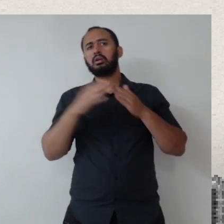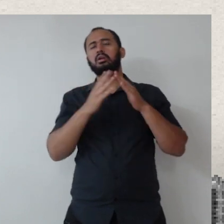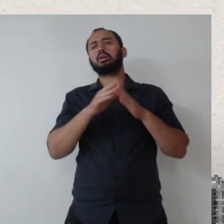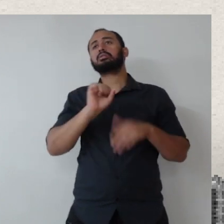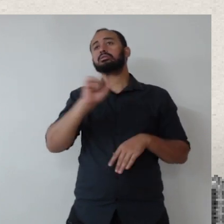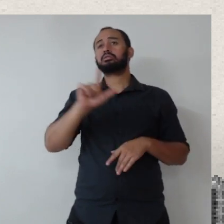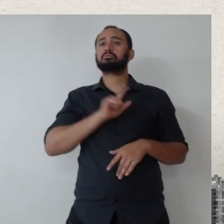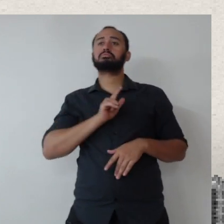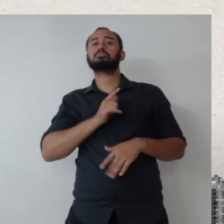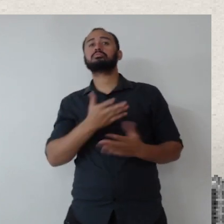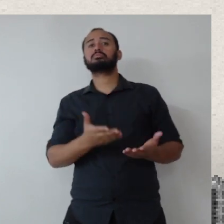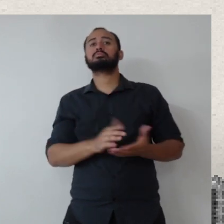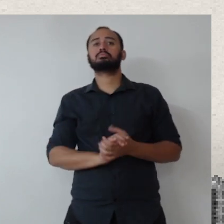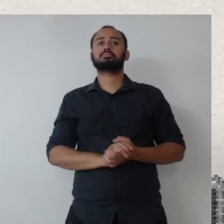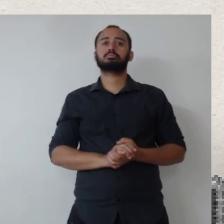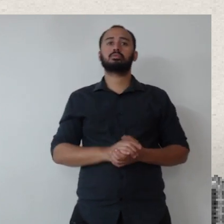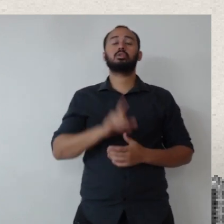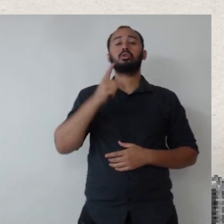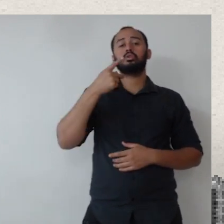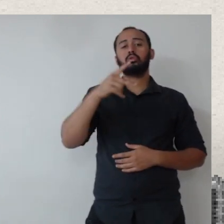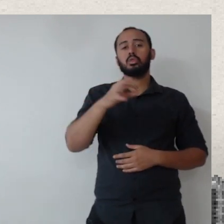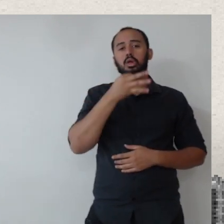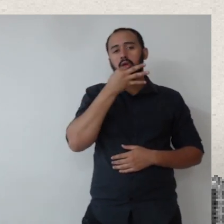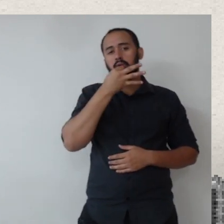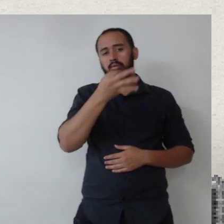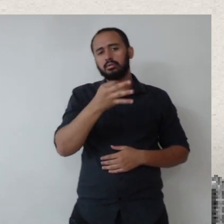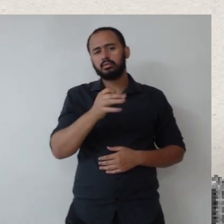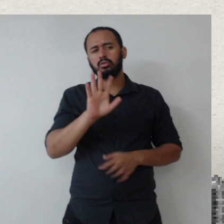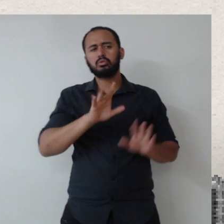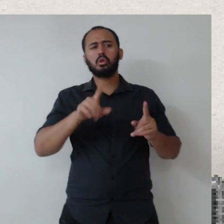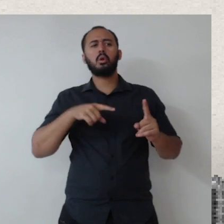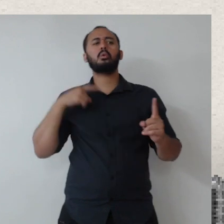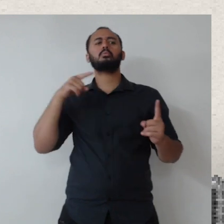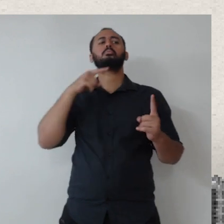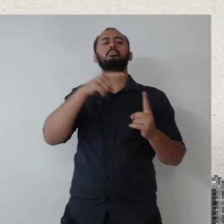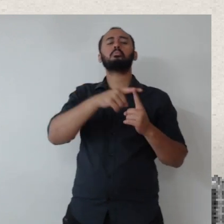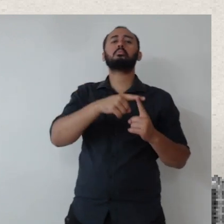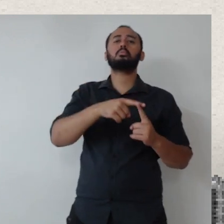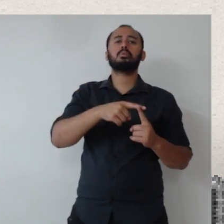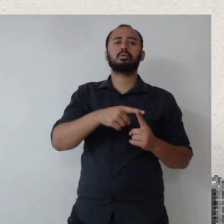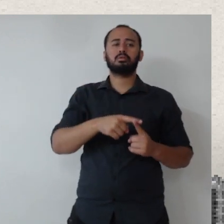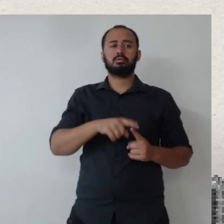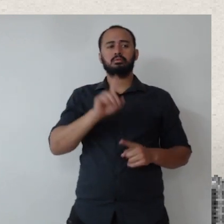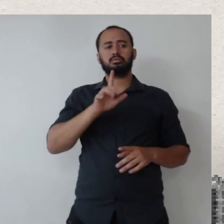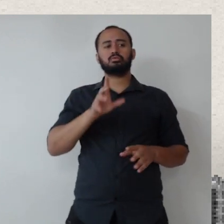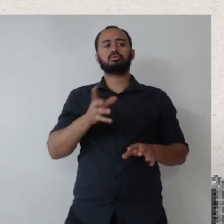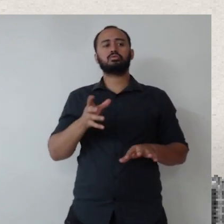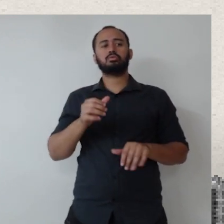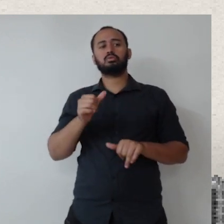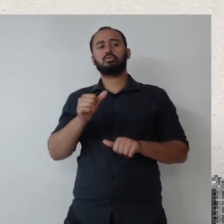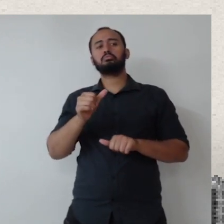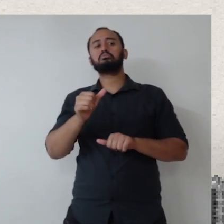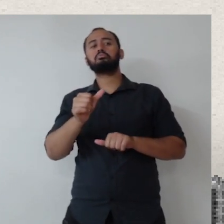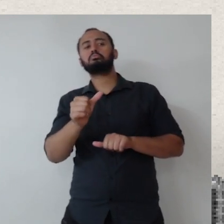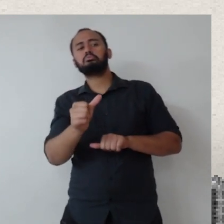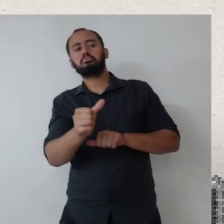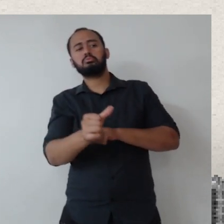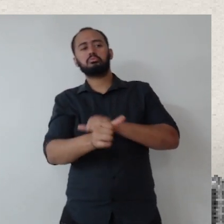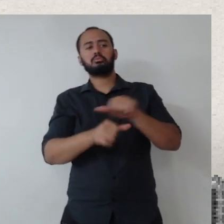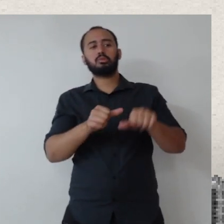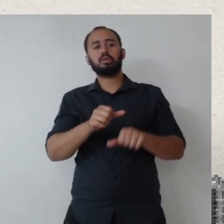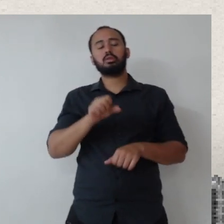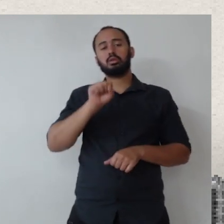caso ele tenha, sua opinião e a sua perspectiva acerca da transposição dos princípios